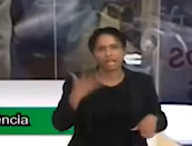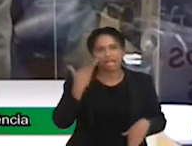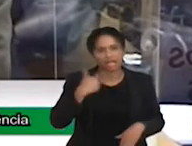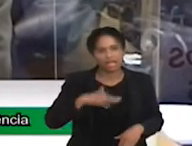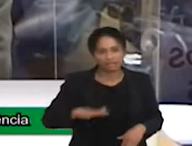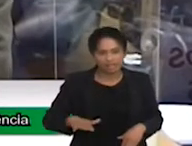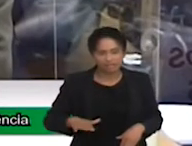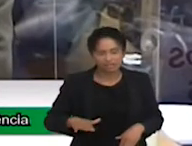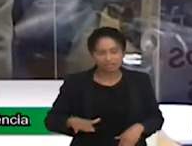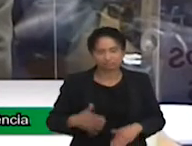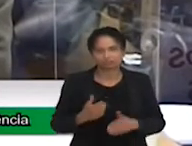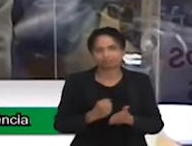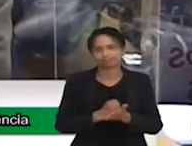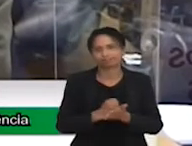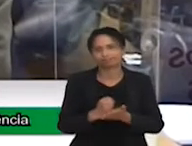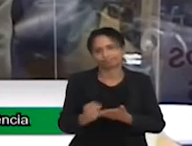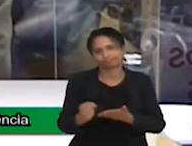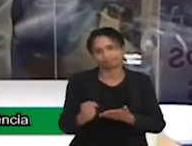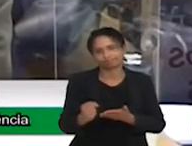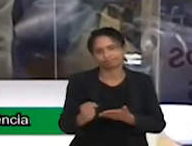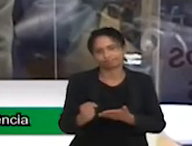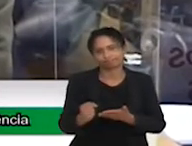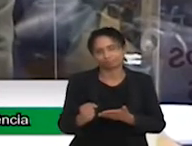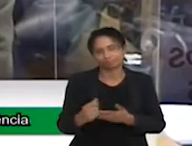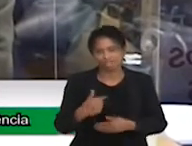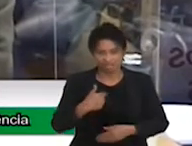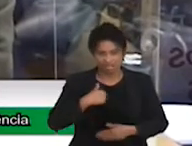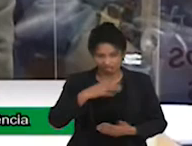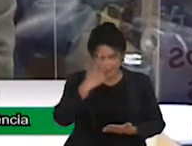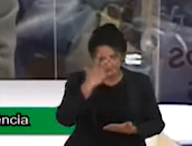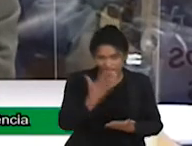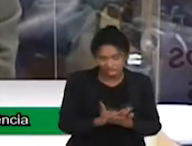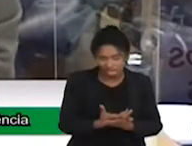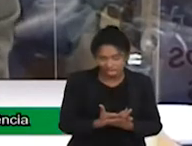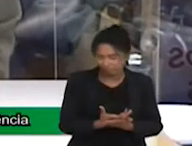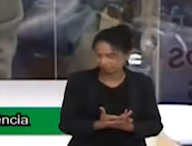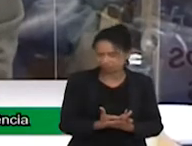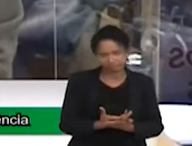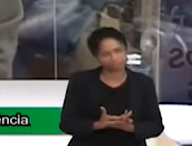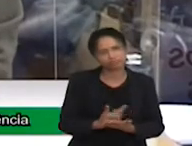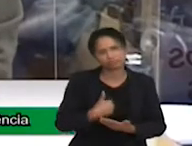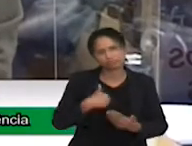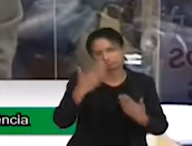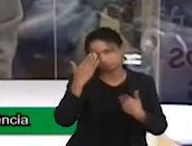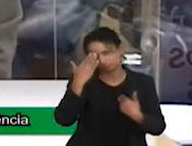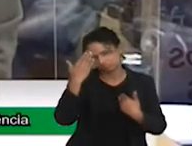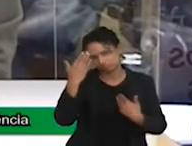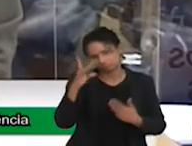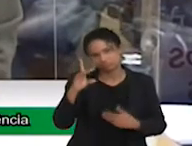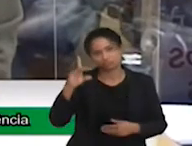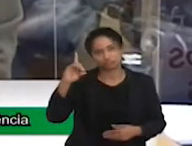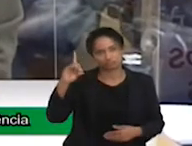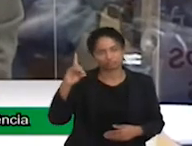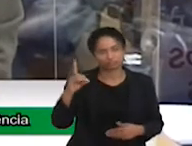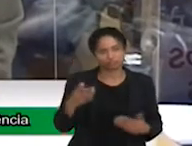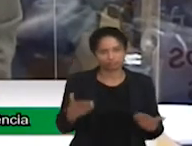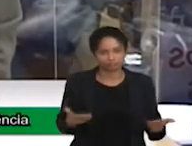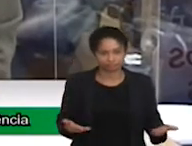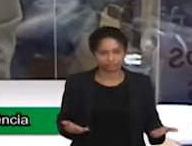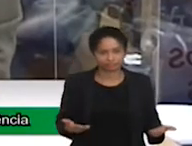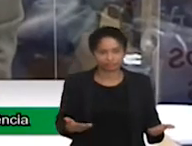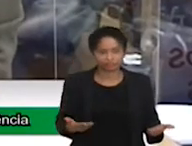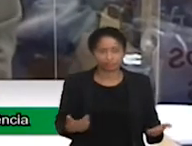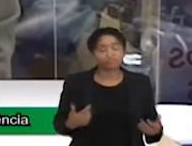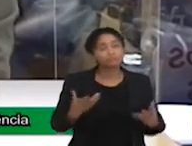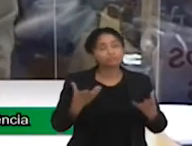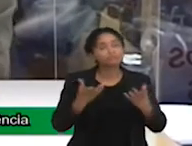pelo contrário, eu carrego a gratidão. a minha história, eu quero que a minha